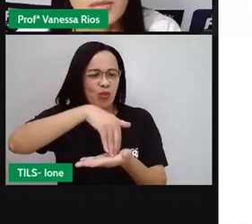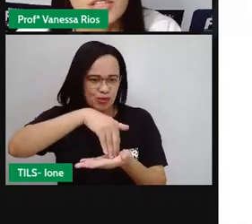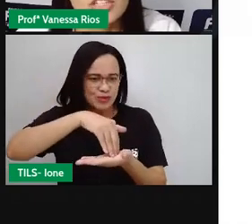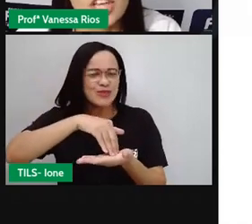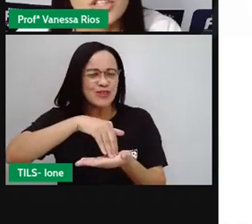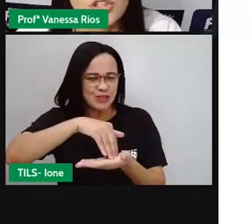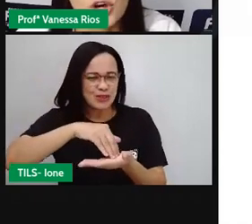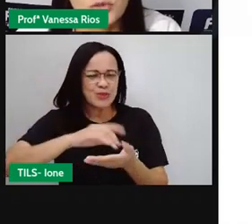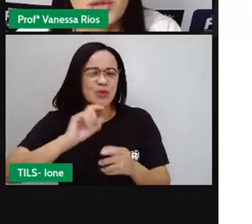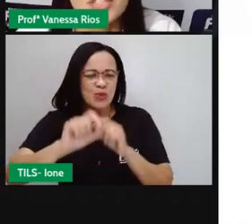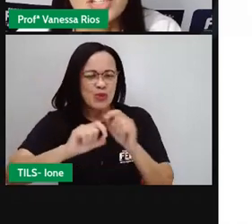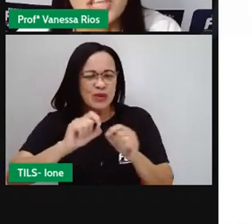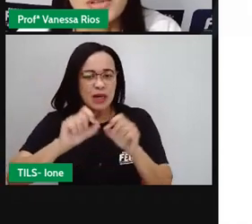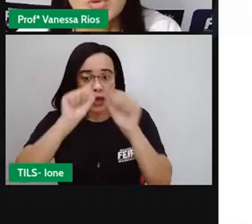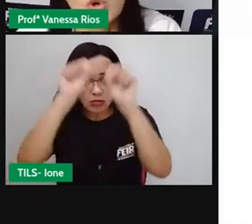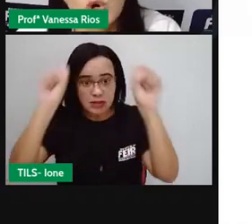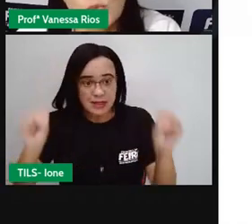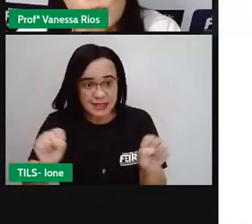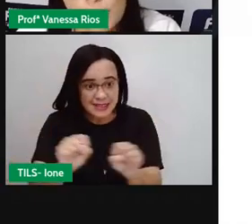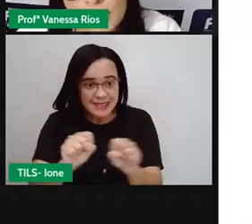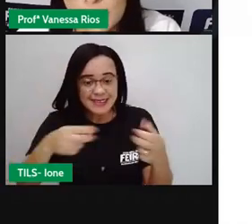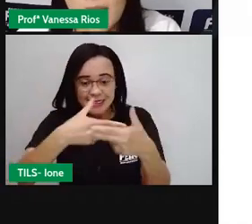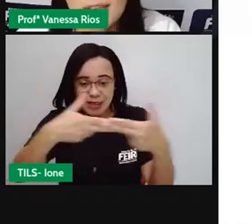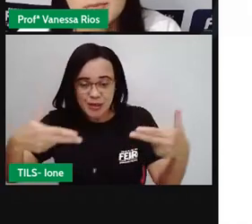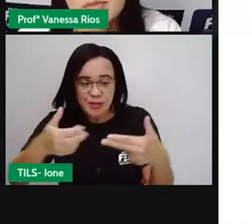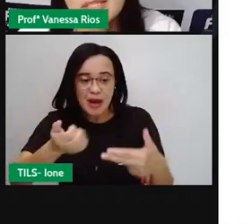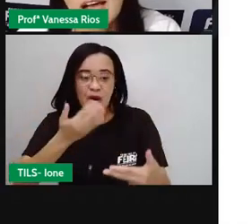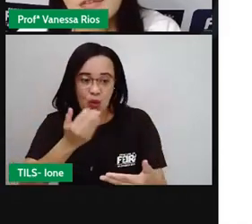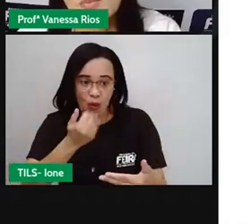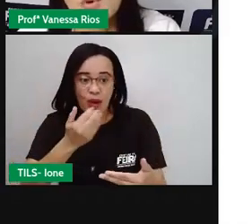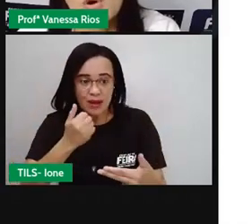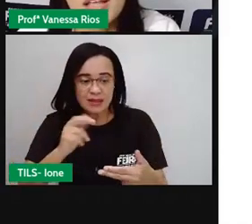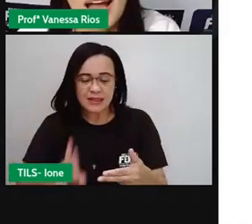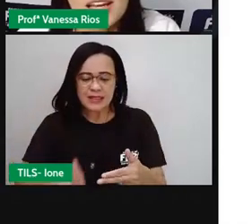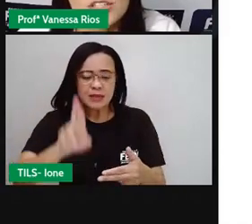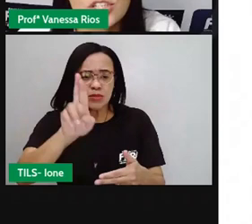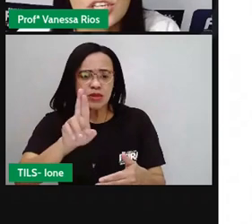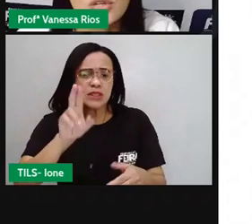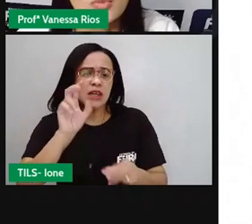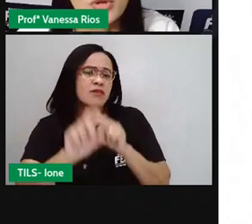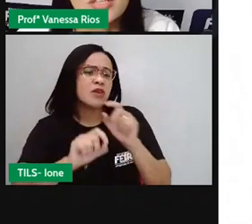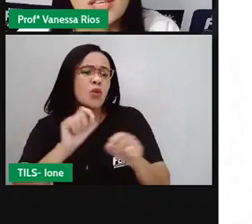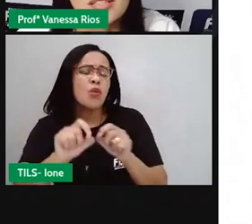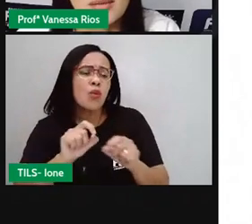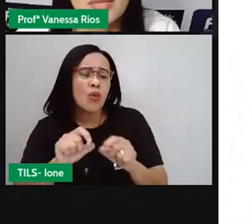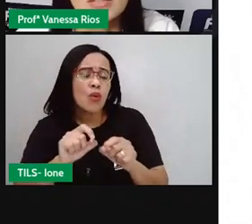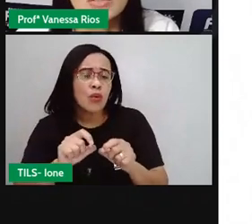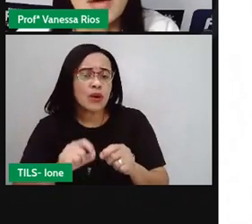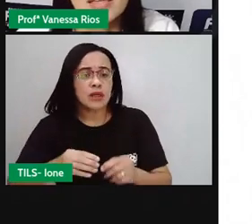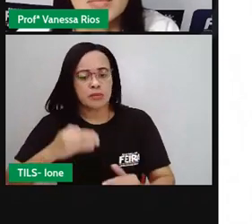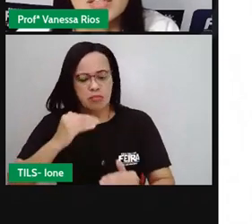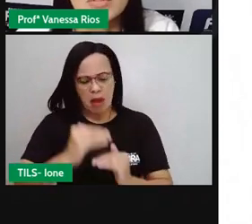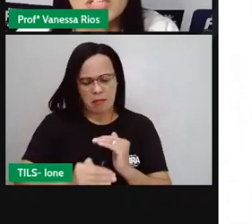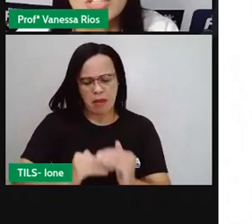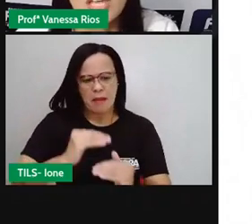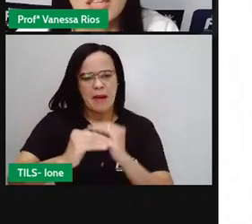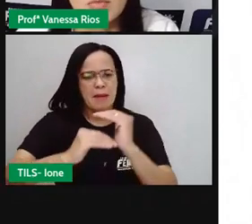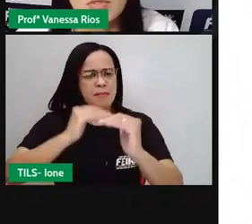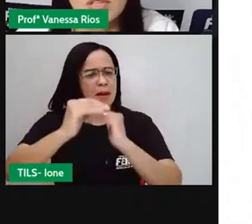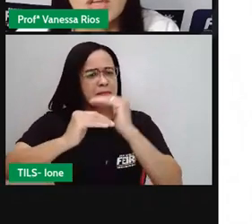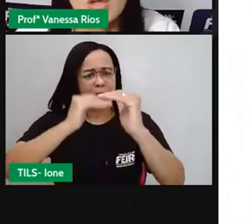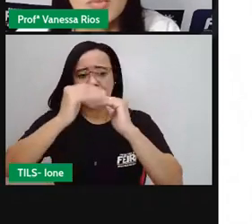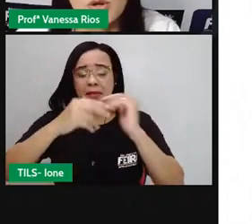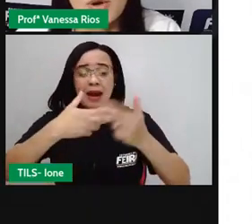O sistema digestório é o sistema do corpo imune, responsável por garantir o processamento do alimento que